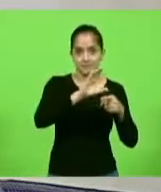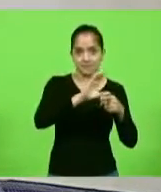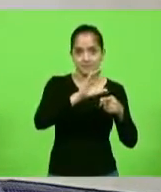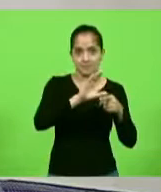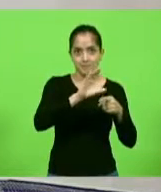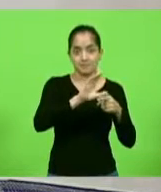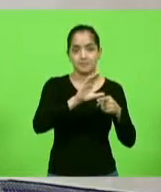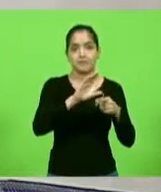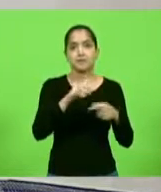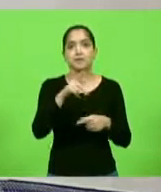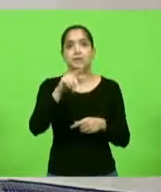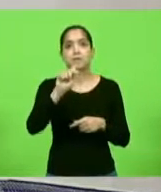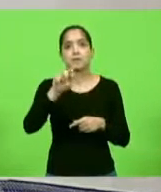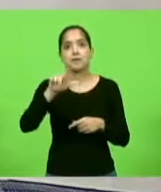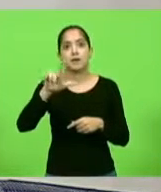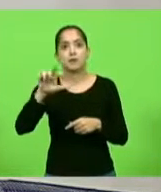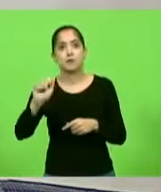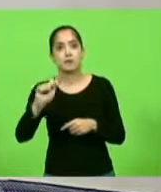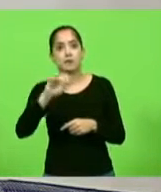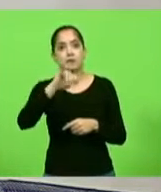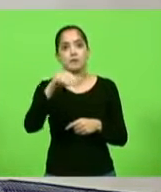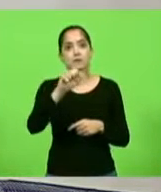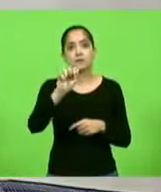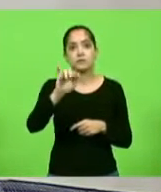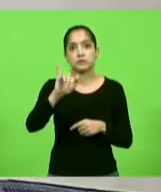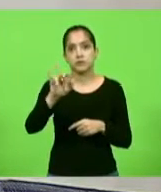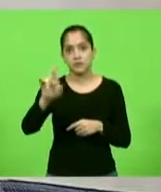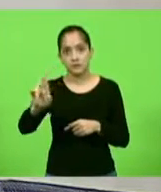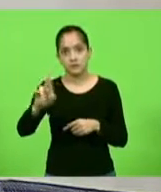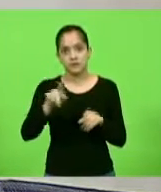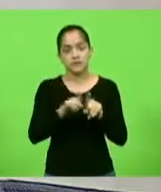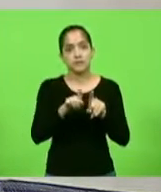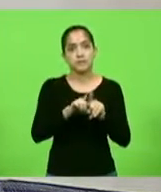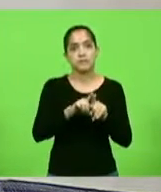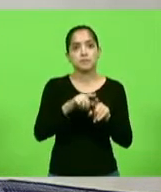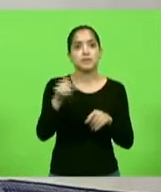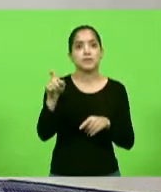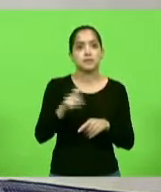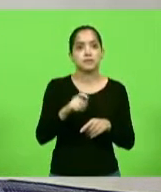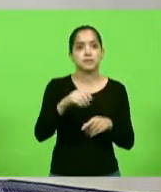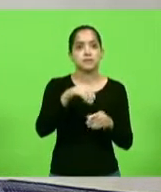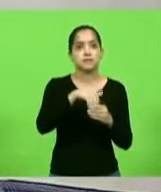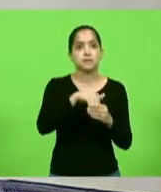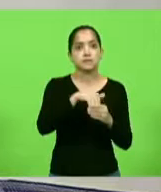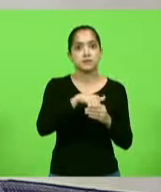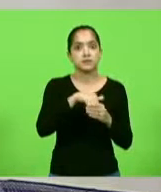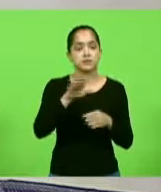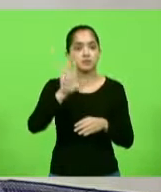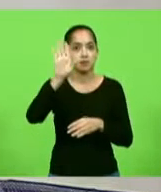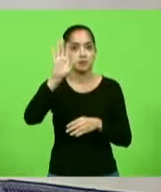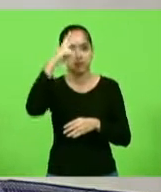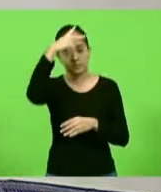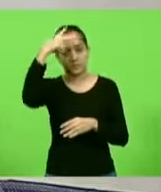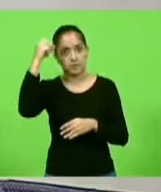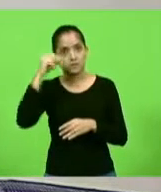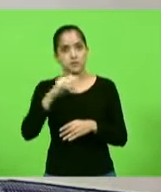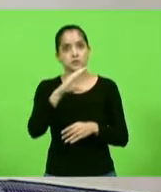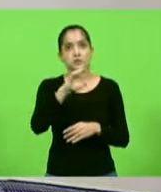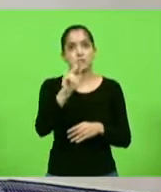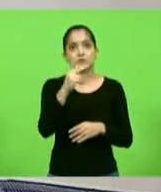vereador Jair, como o ex-vereador e candidato a prefeito, Márcio Poleto, o Chico, esposo da